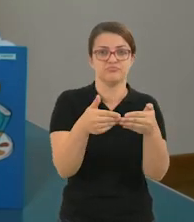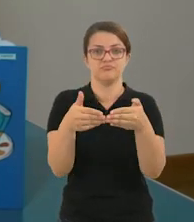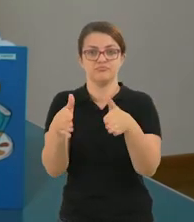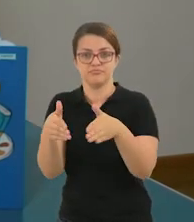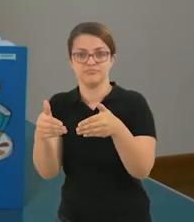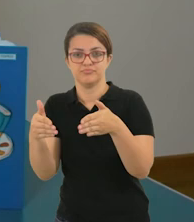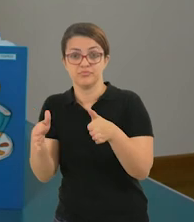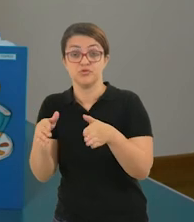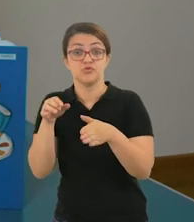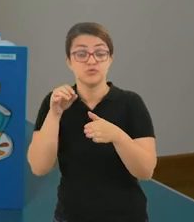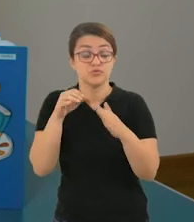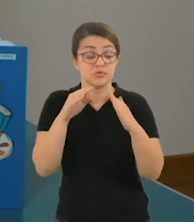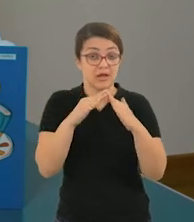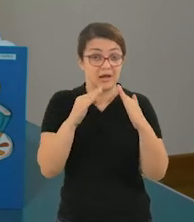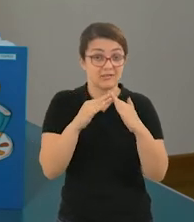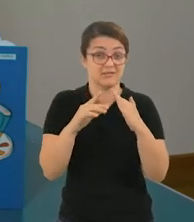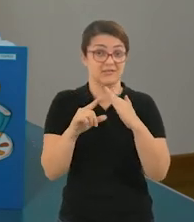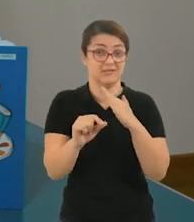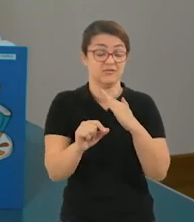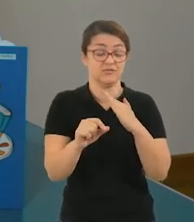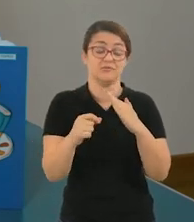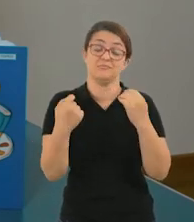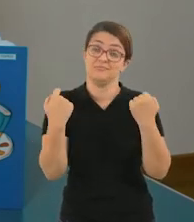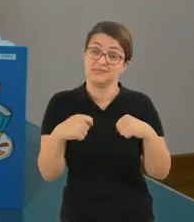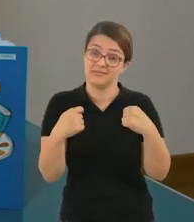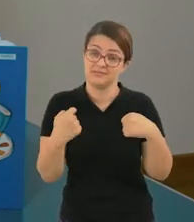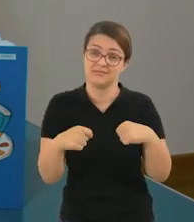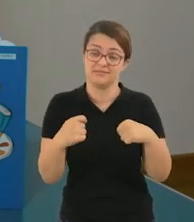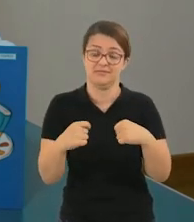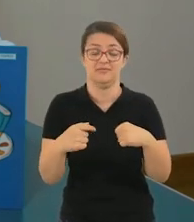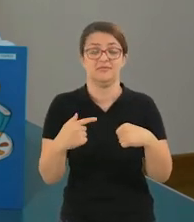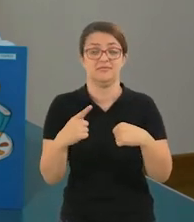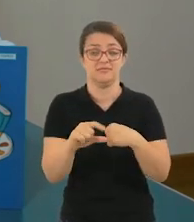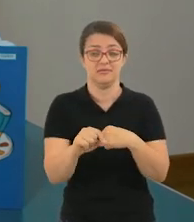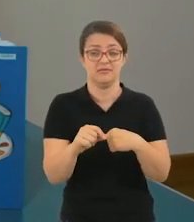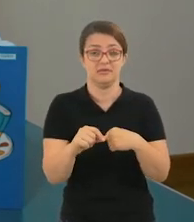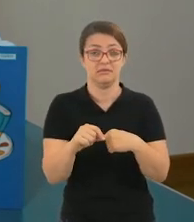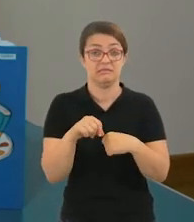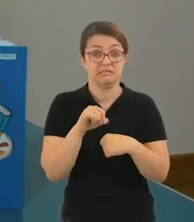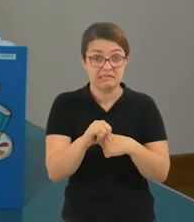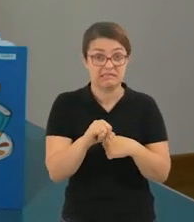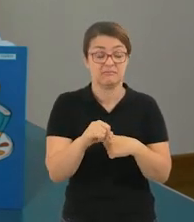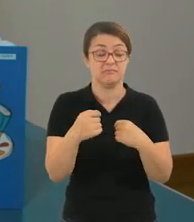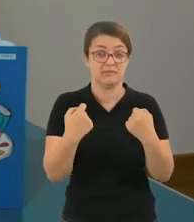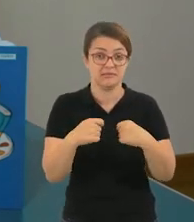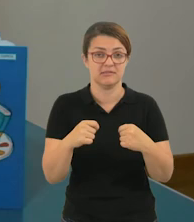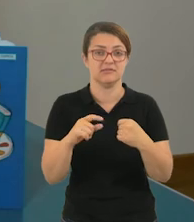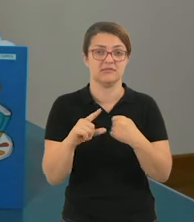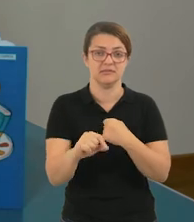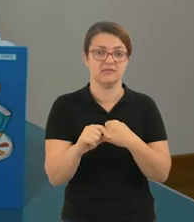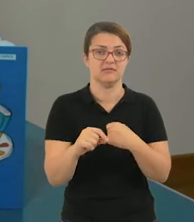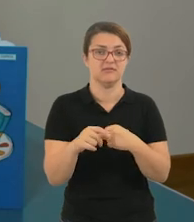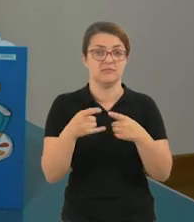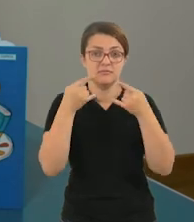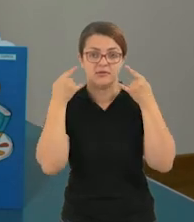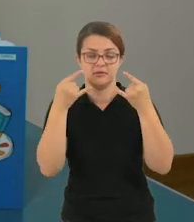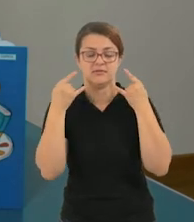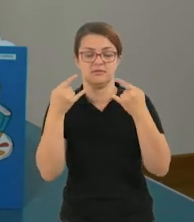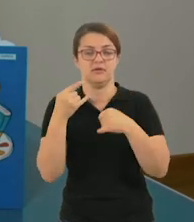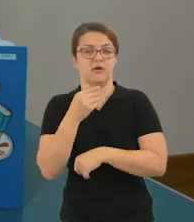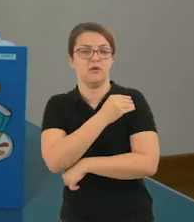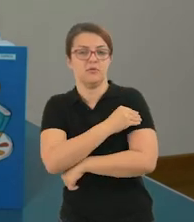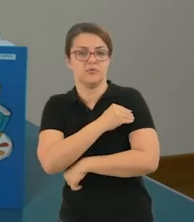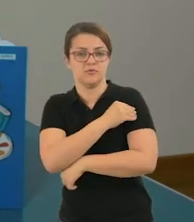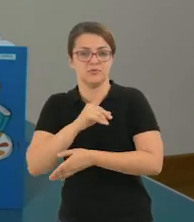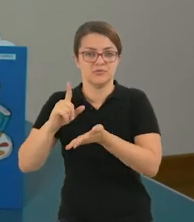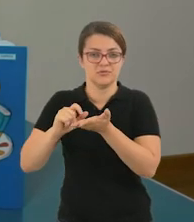proteção. Então só saia de casa quando for extremamente necessário, ok? E quando sair, use máscara, álcool gel e se